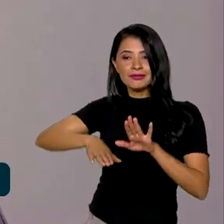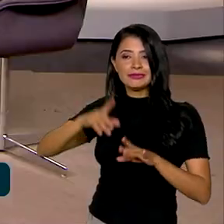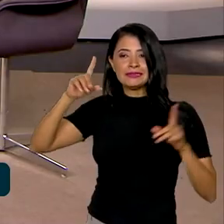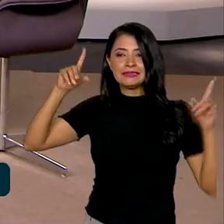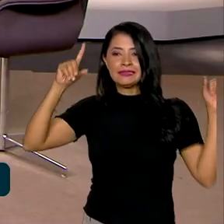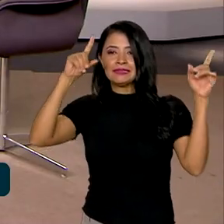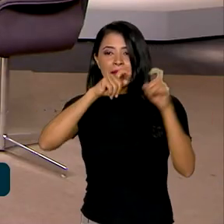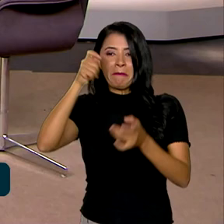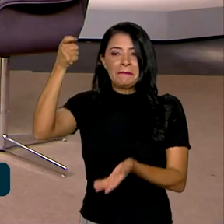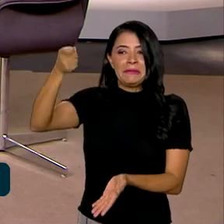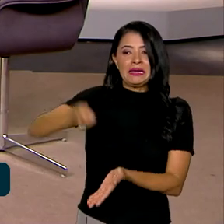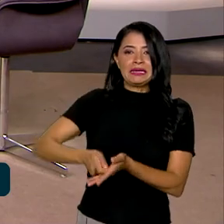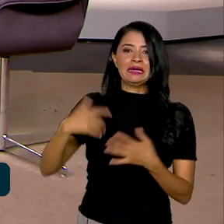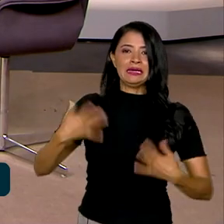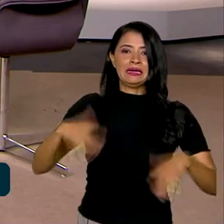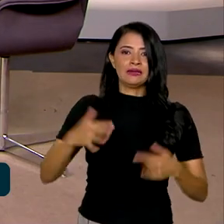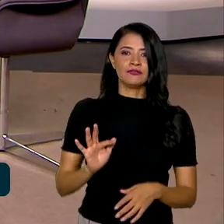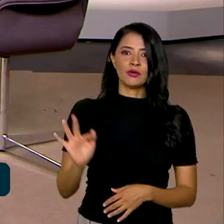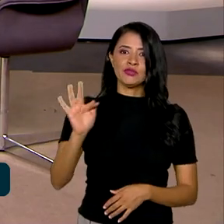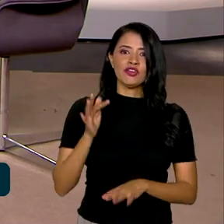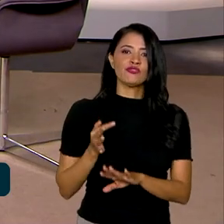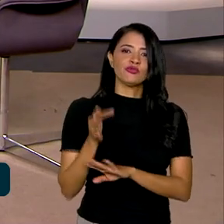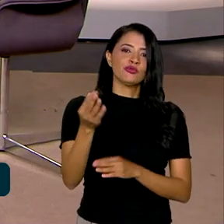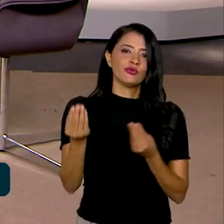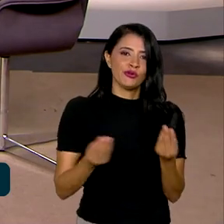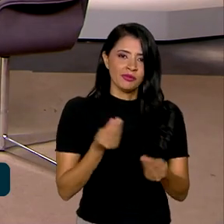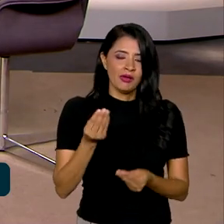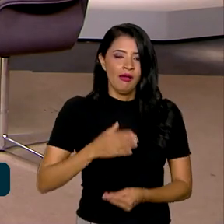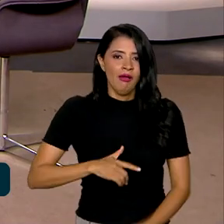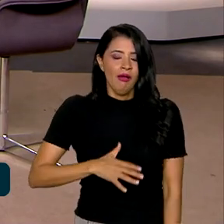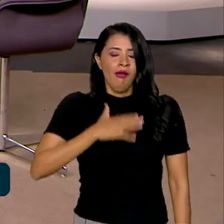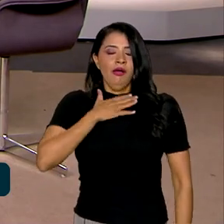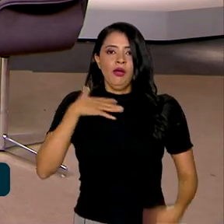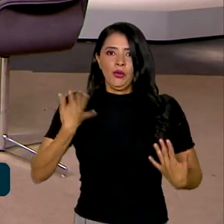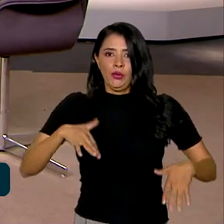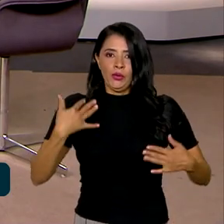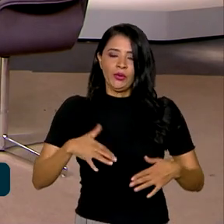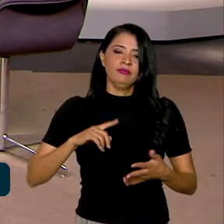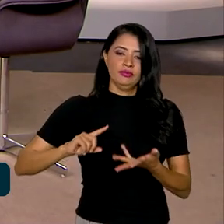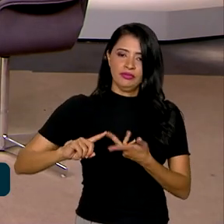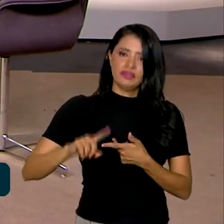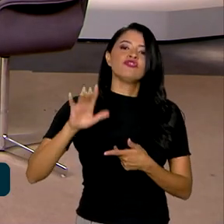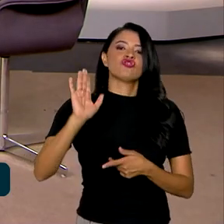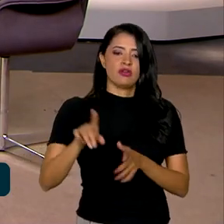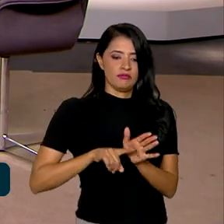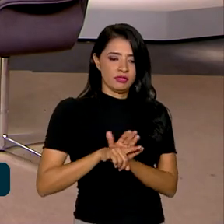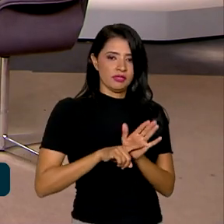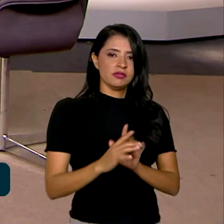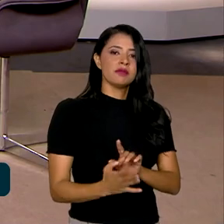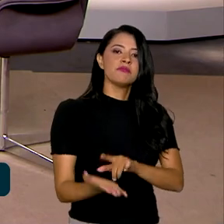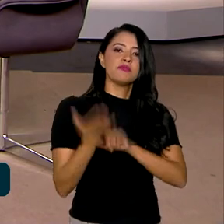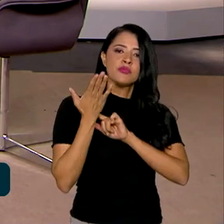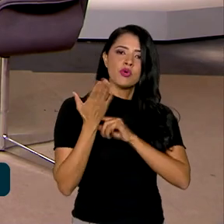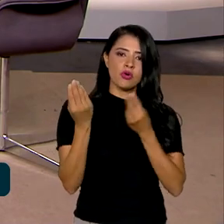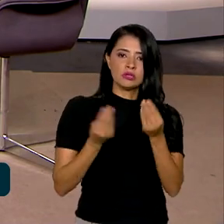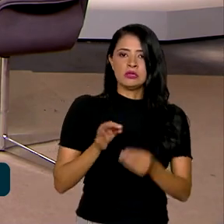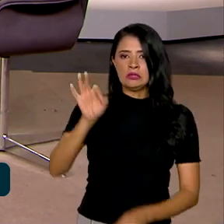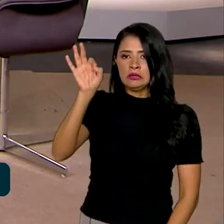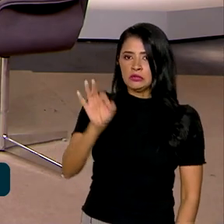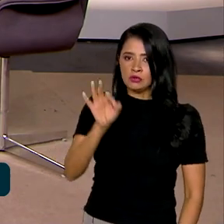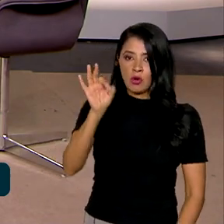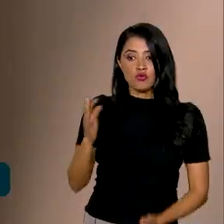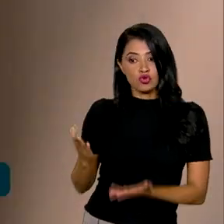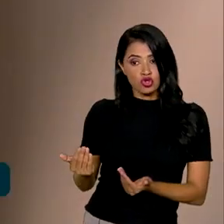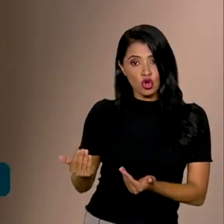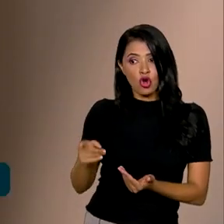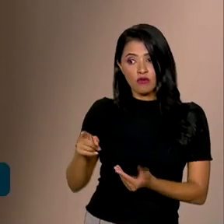para bancar a faculdade do filho, né? É um sufoco, né? A gente tem várias pesquisas aí que mostram que um percentual grande dos